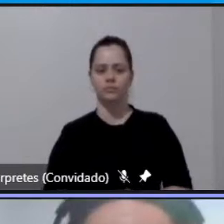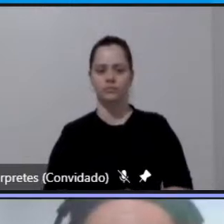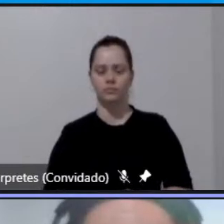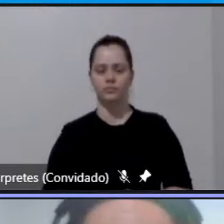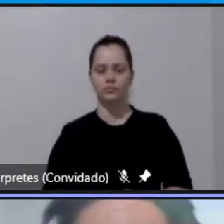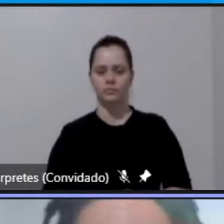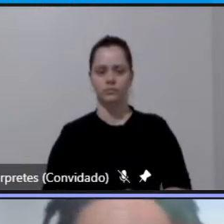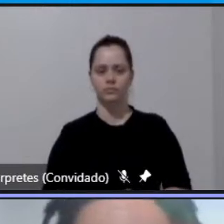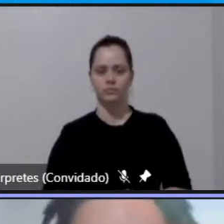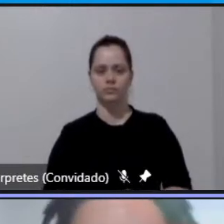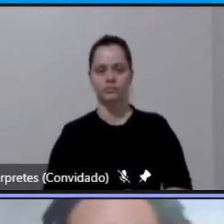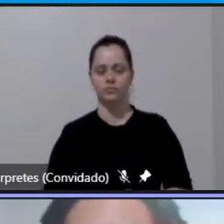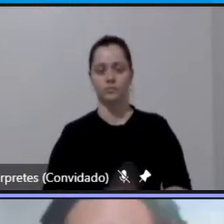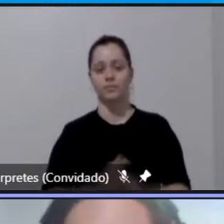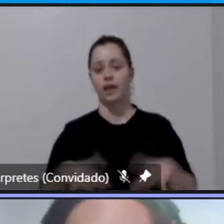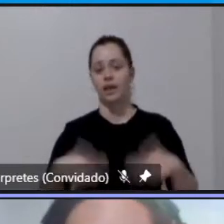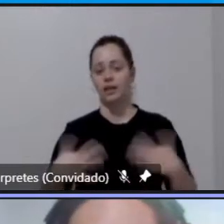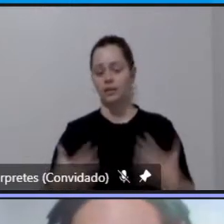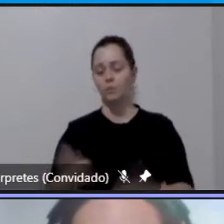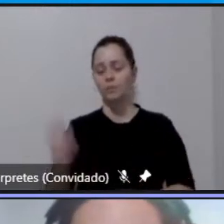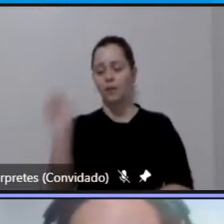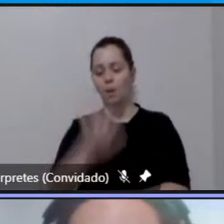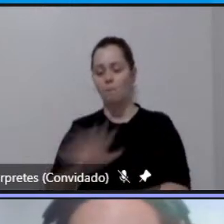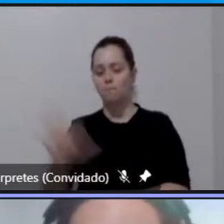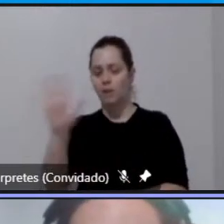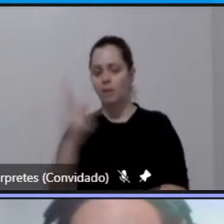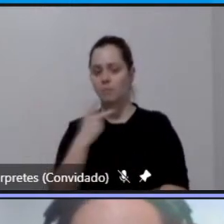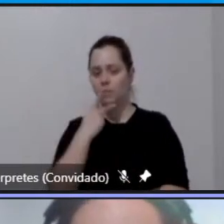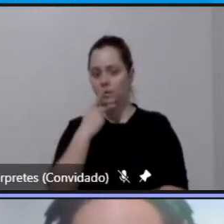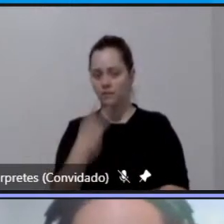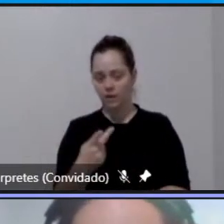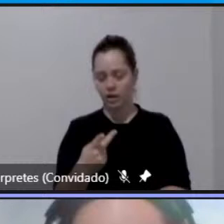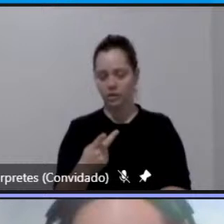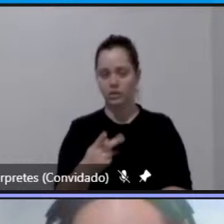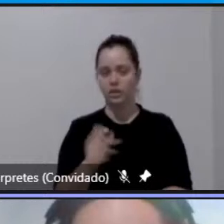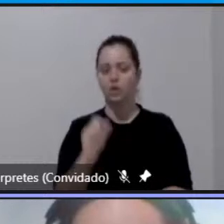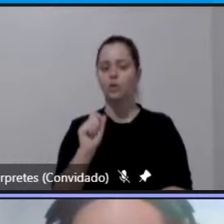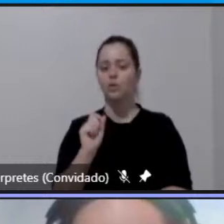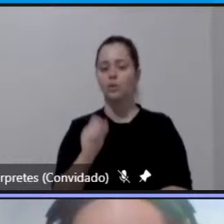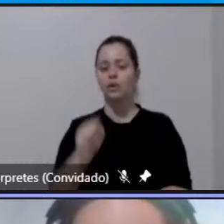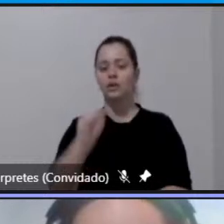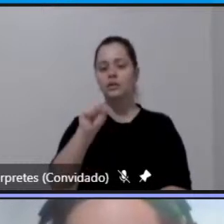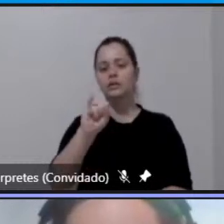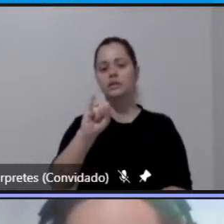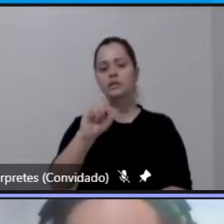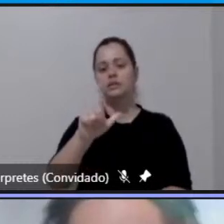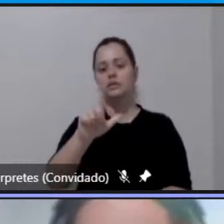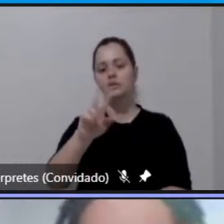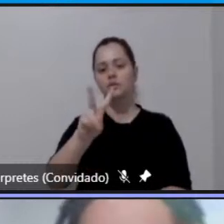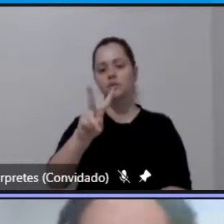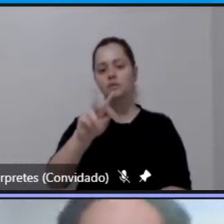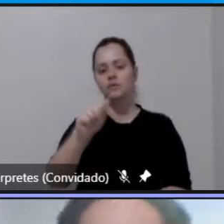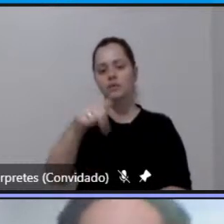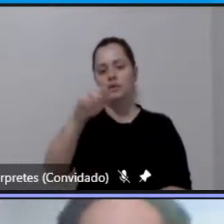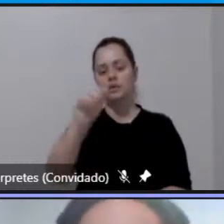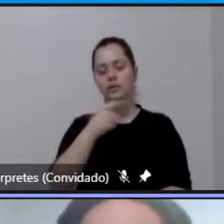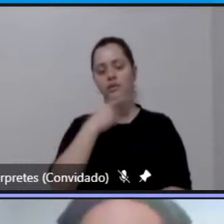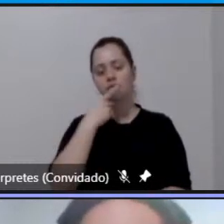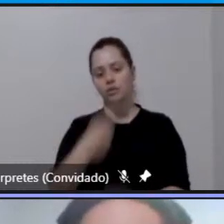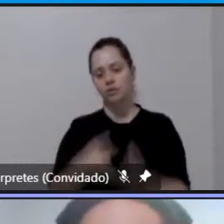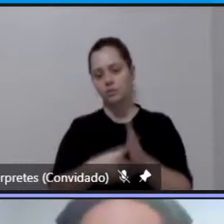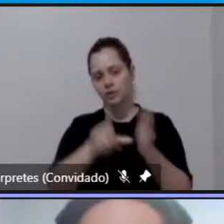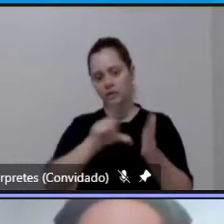e aí esse mapa ele fala exatamente o a Silvana falou quando ela me citou e citou o Bruno também